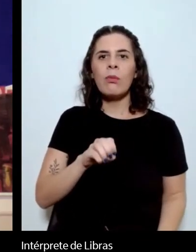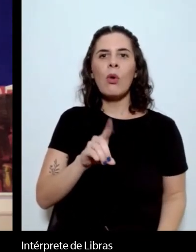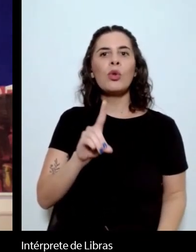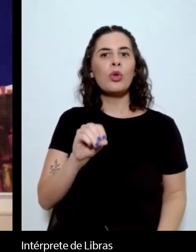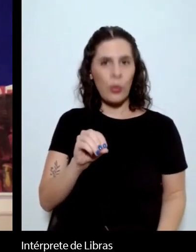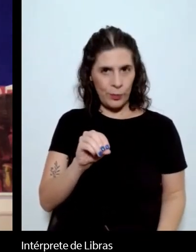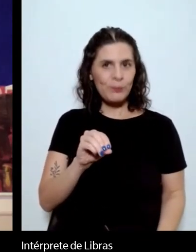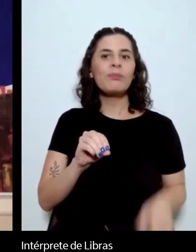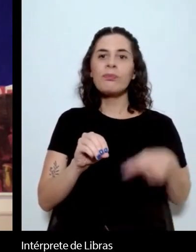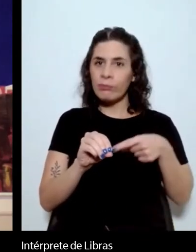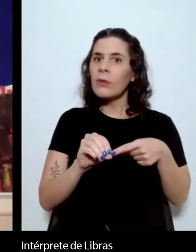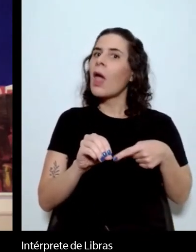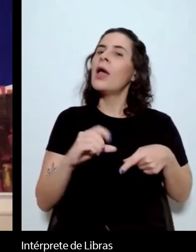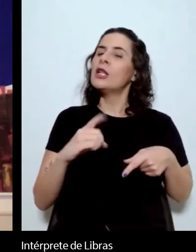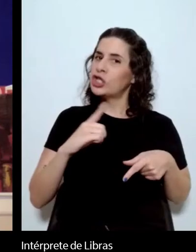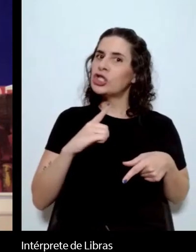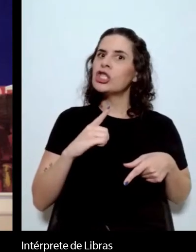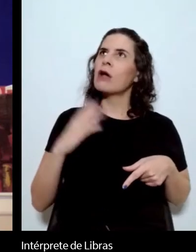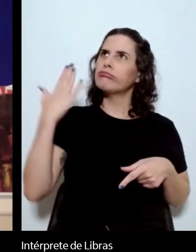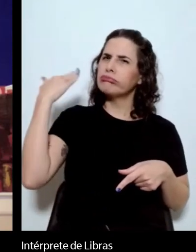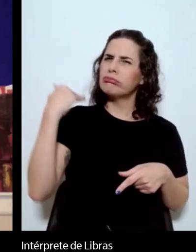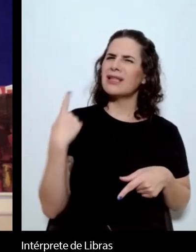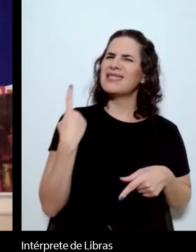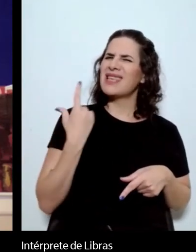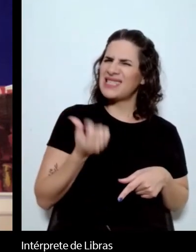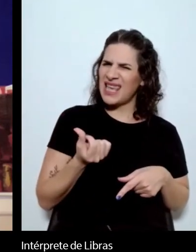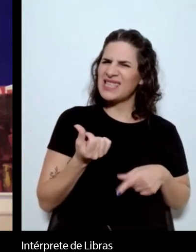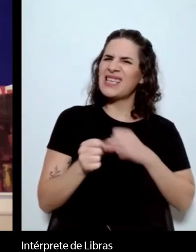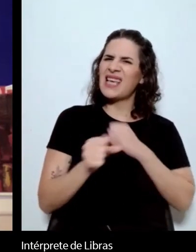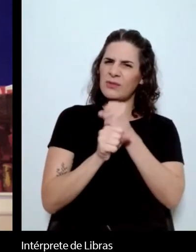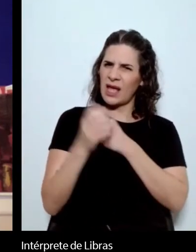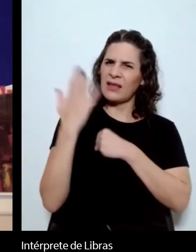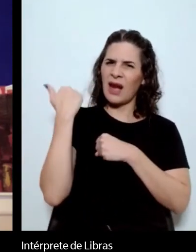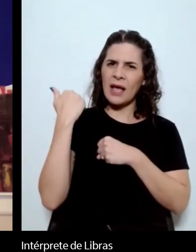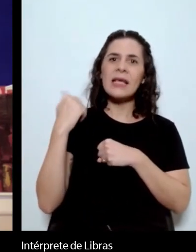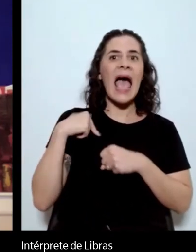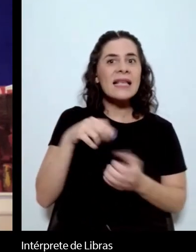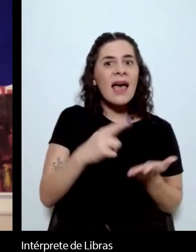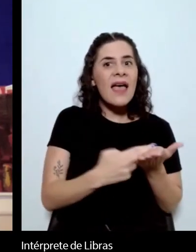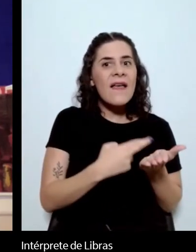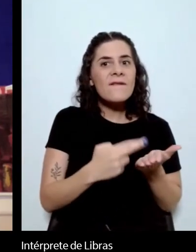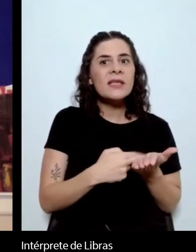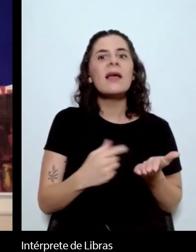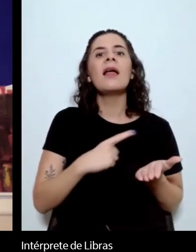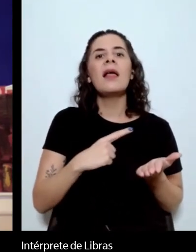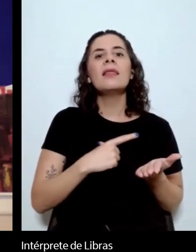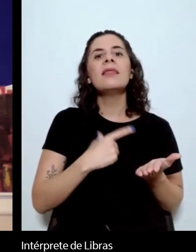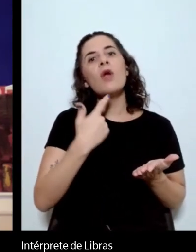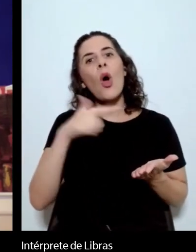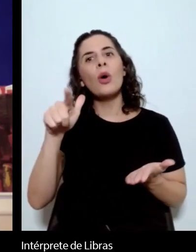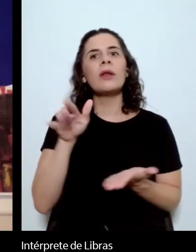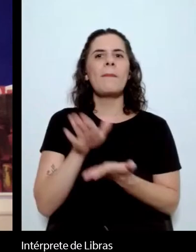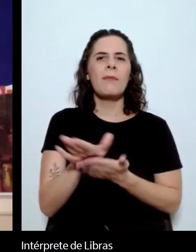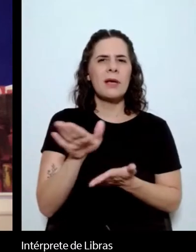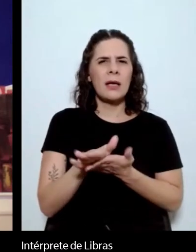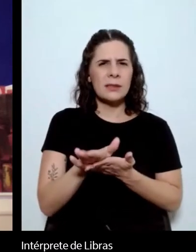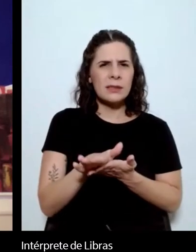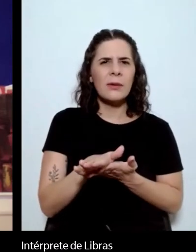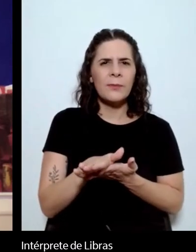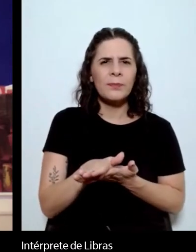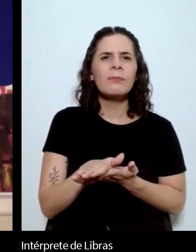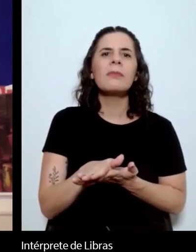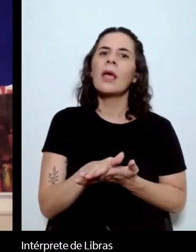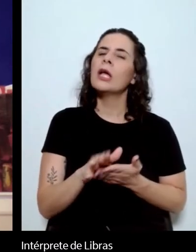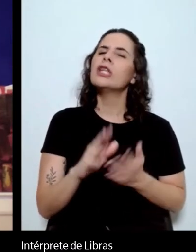E precisamos lembrar que foi também nessa revista que saiu o Sousandred publicado nos trechos